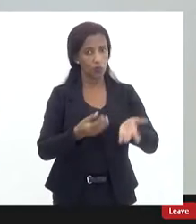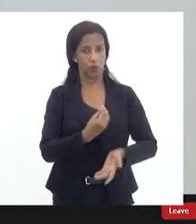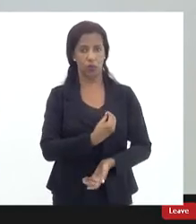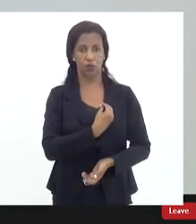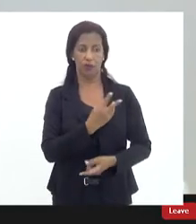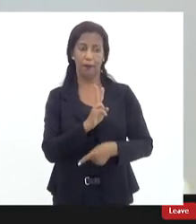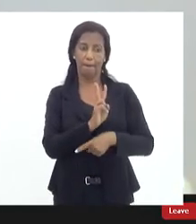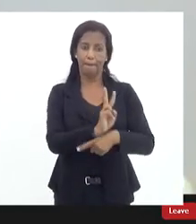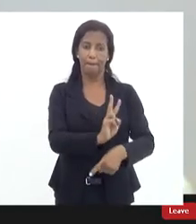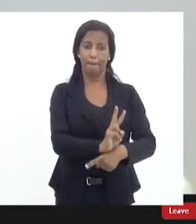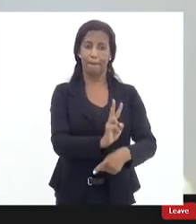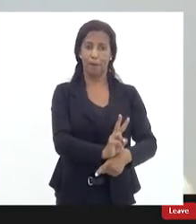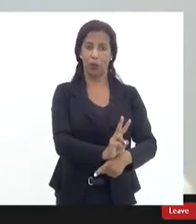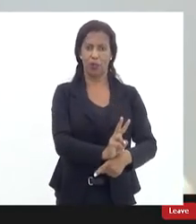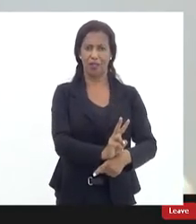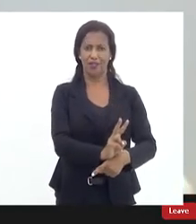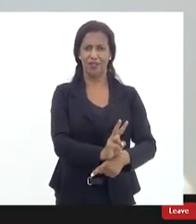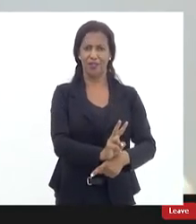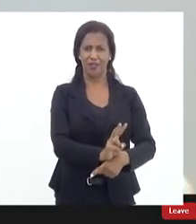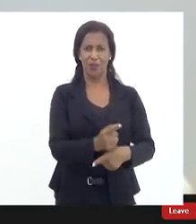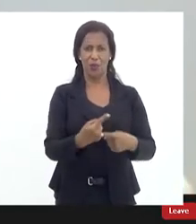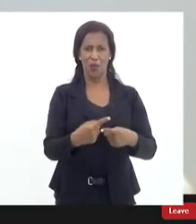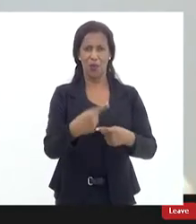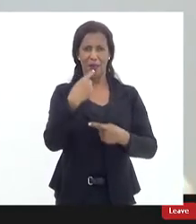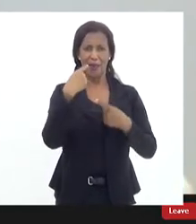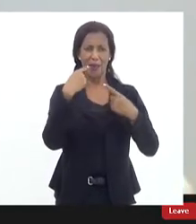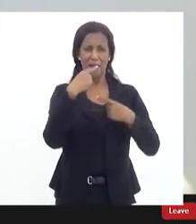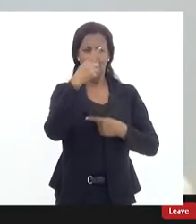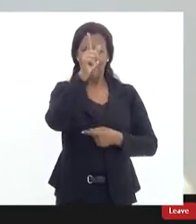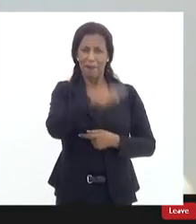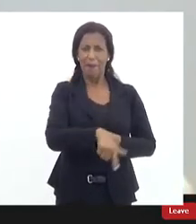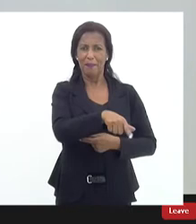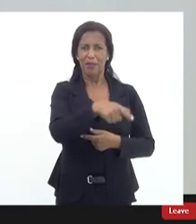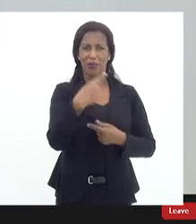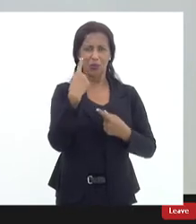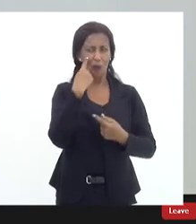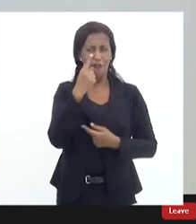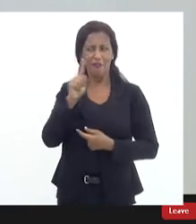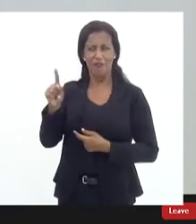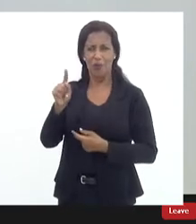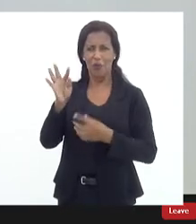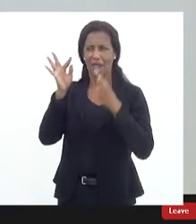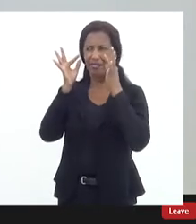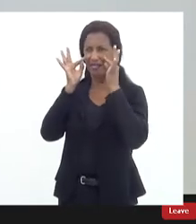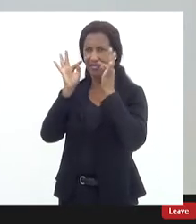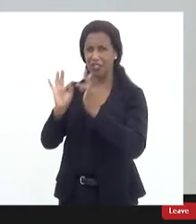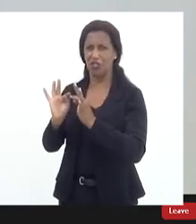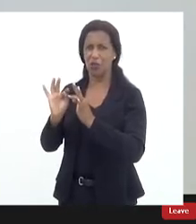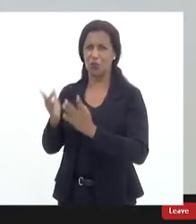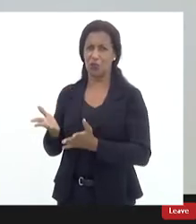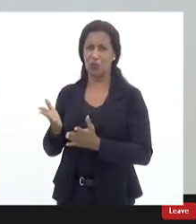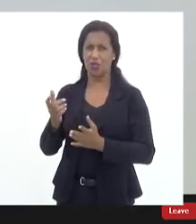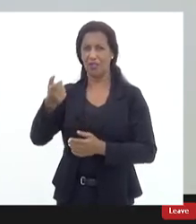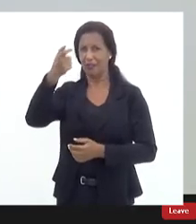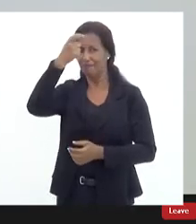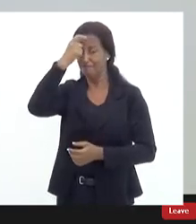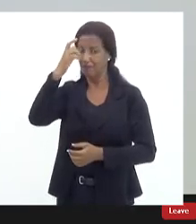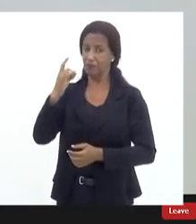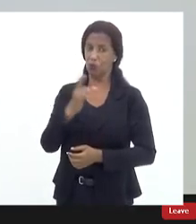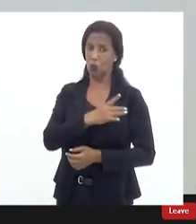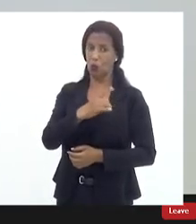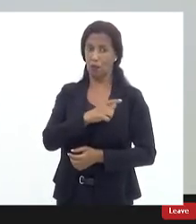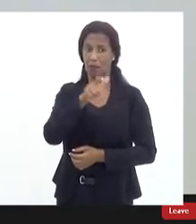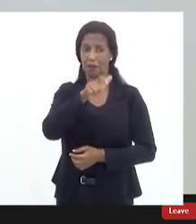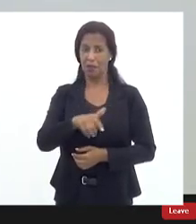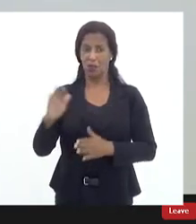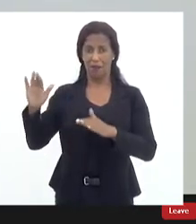preserva daquelas situações extremas em que não há outras modalidades para que se assegure a integridade física e psíquica daquele ser